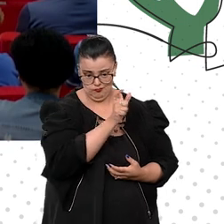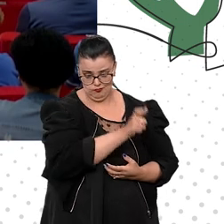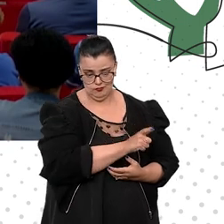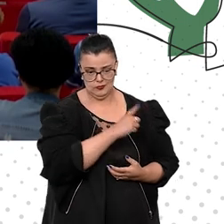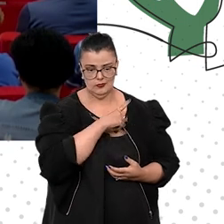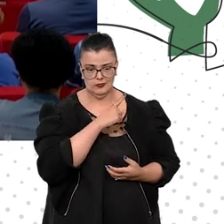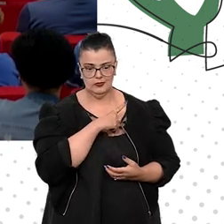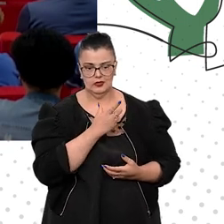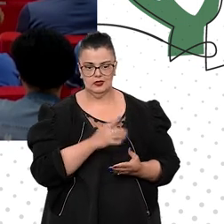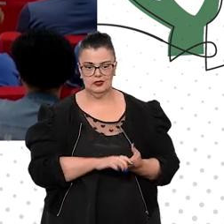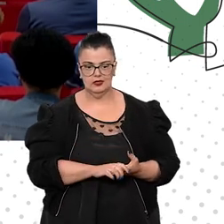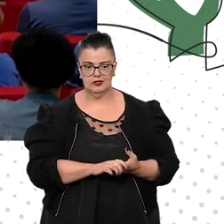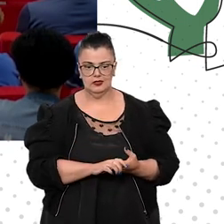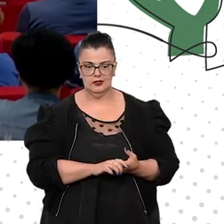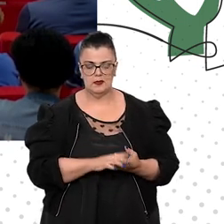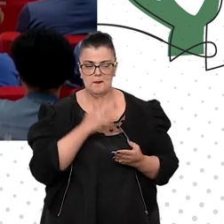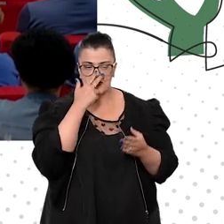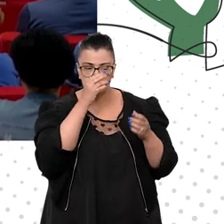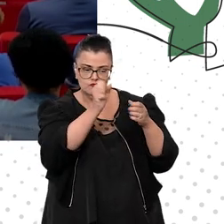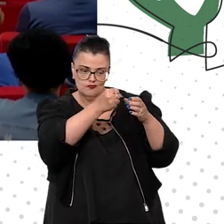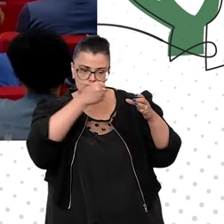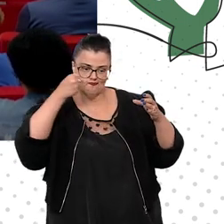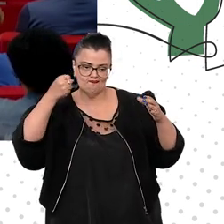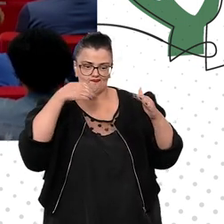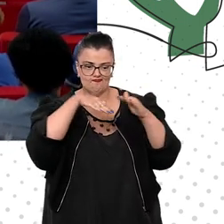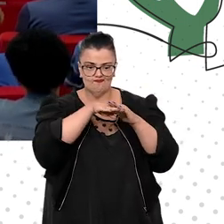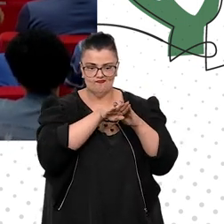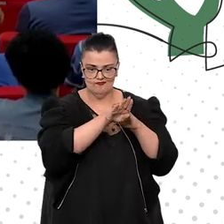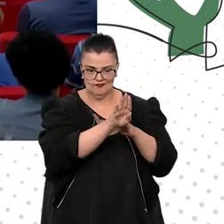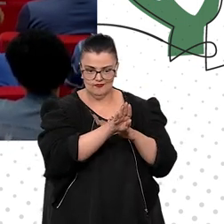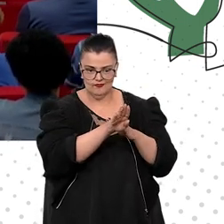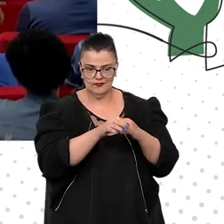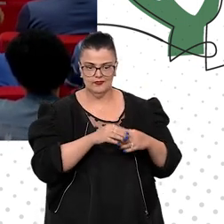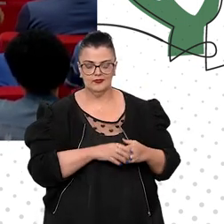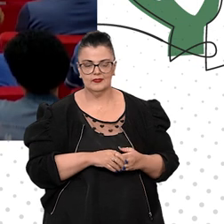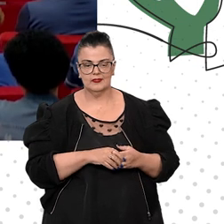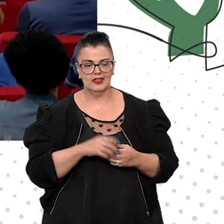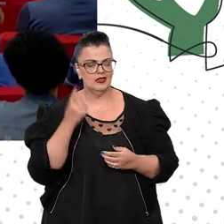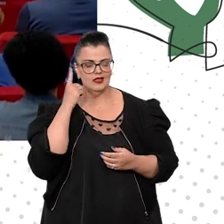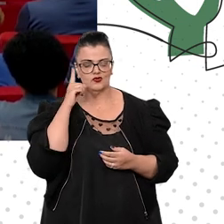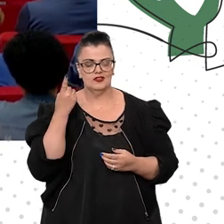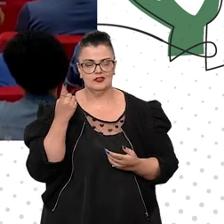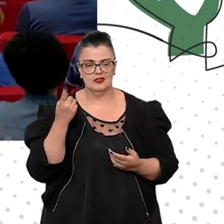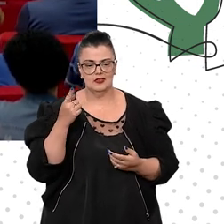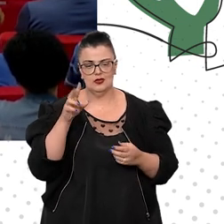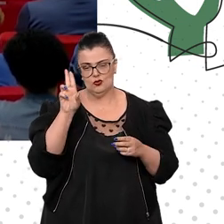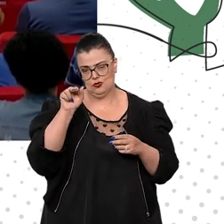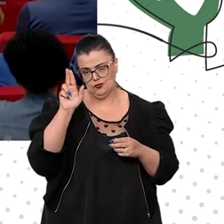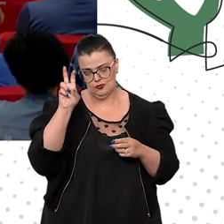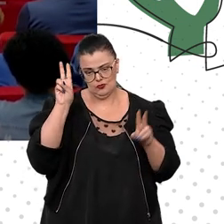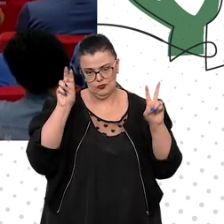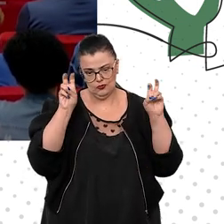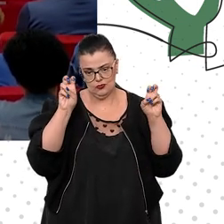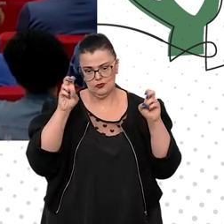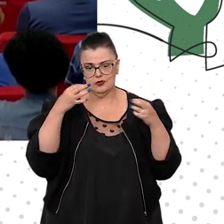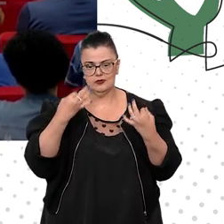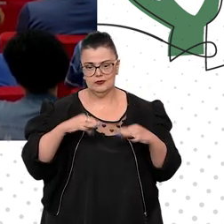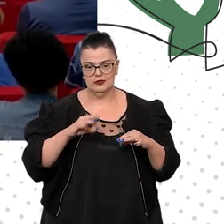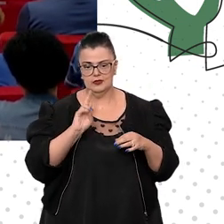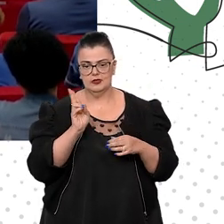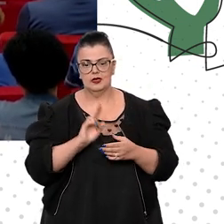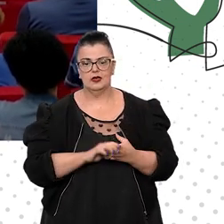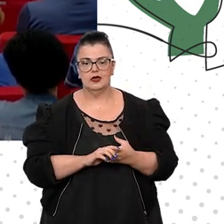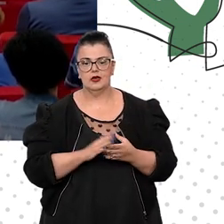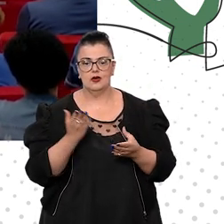uma espécie de gaiolão, era como eu chamava, sei que não é a terminologia adequada, em que os